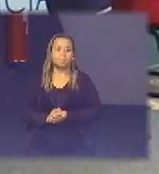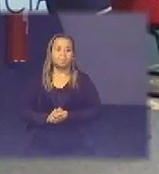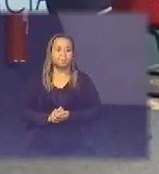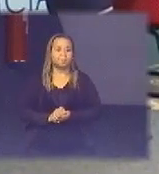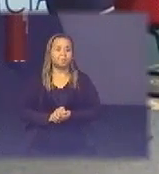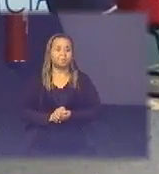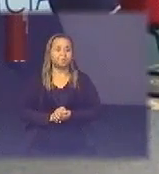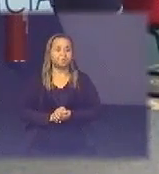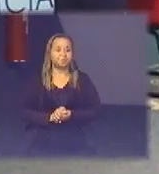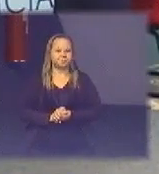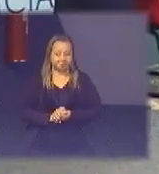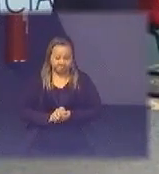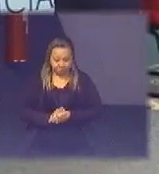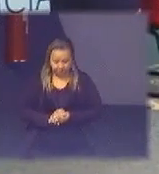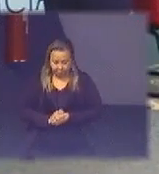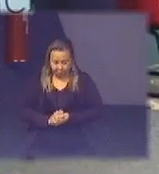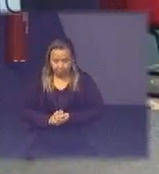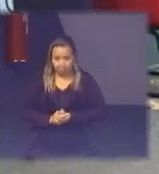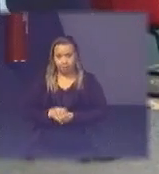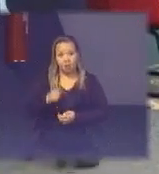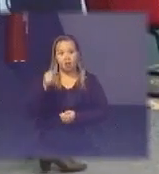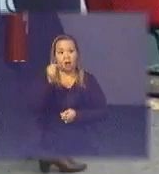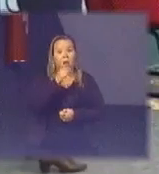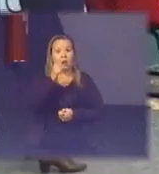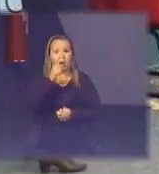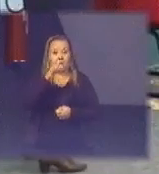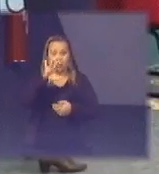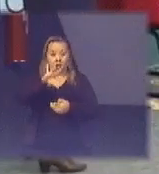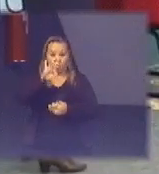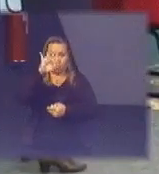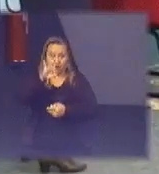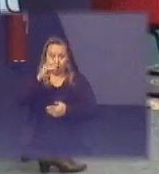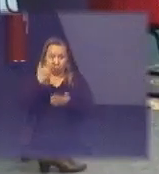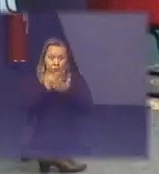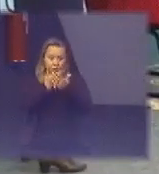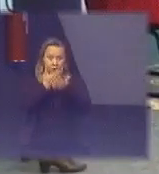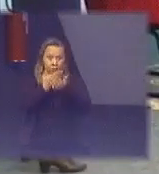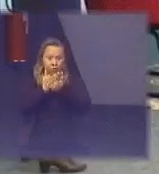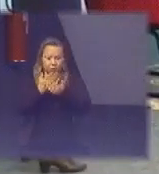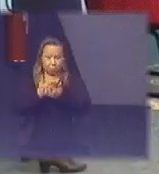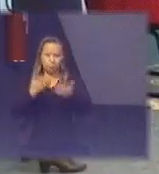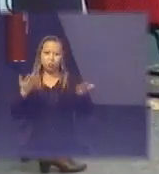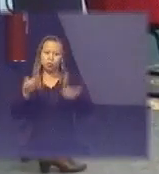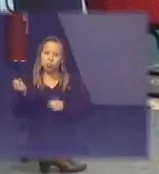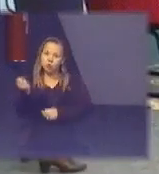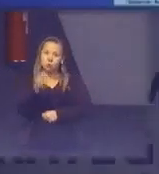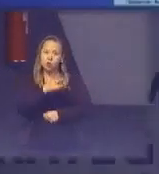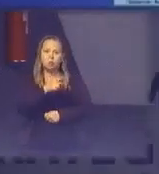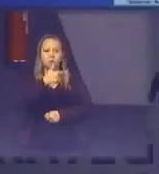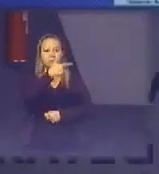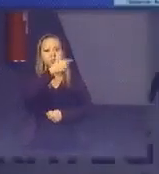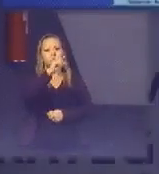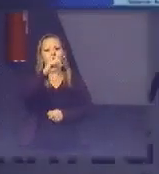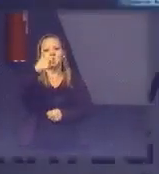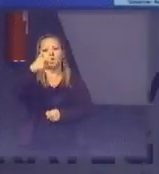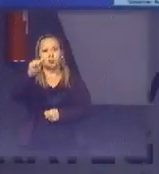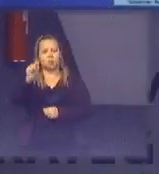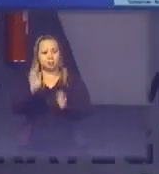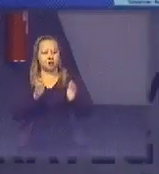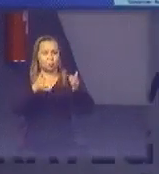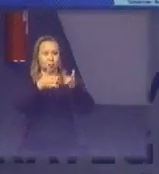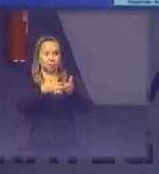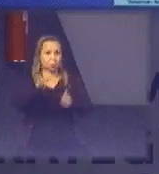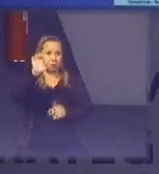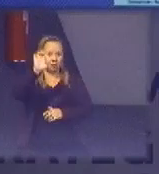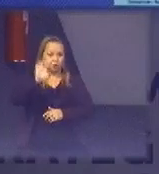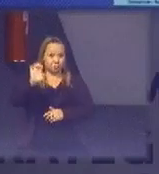dois, três obrigada aqui eu vou destacar um estudo também recente de 2017 da Comissão Europeia